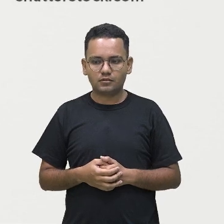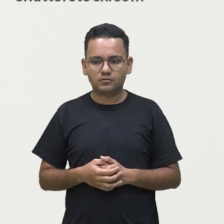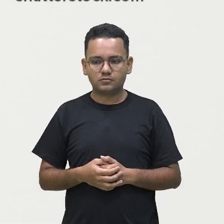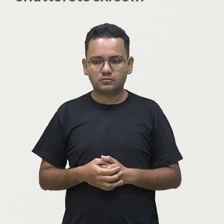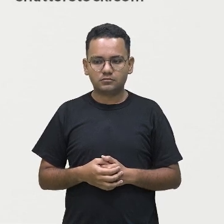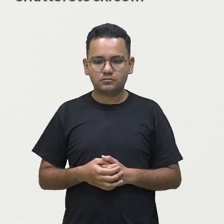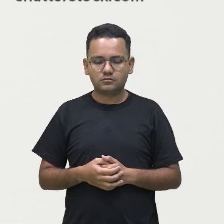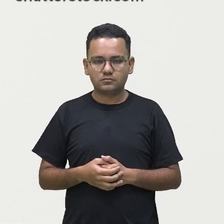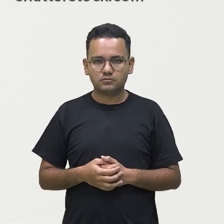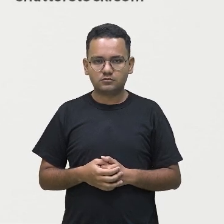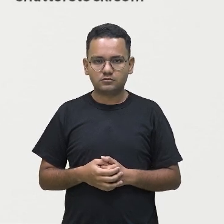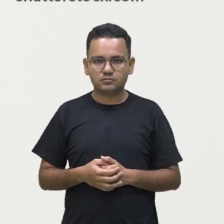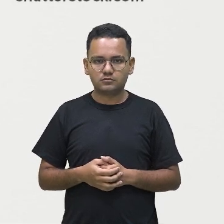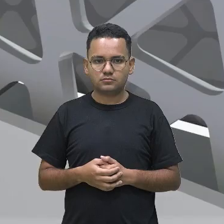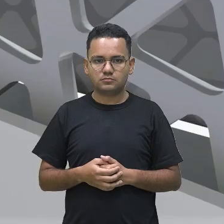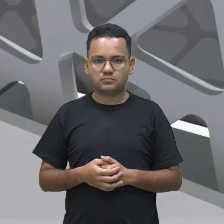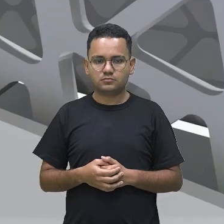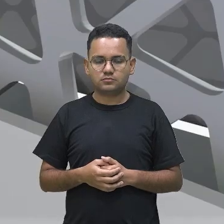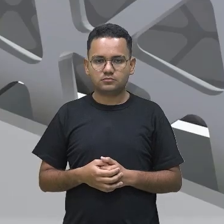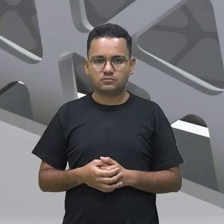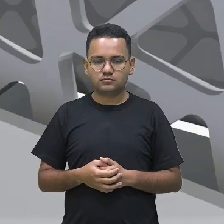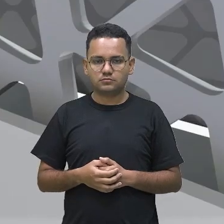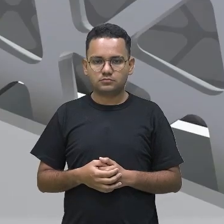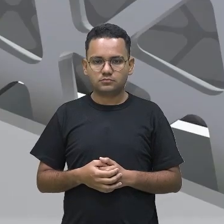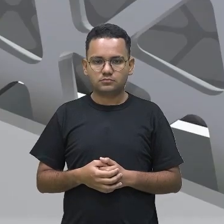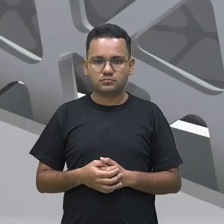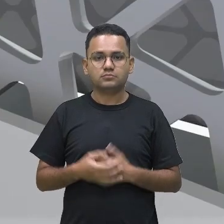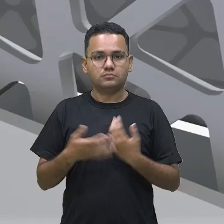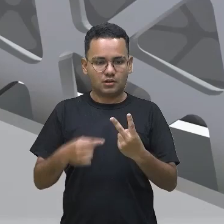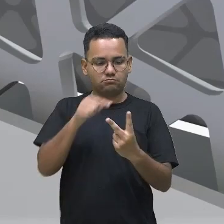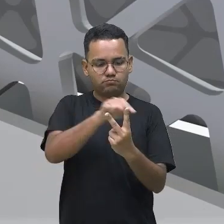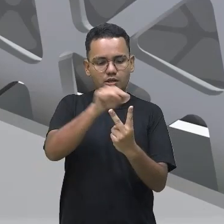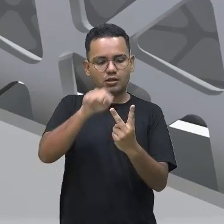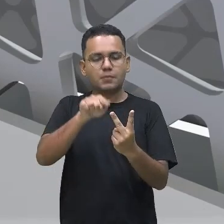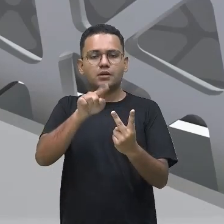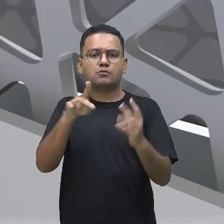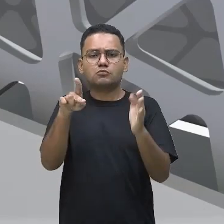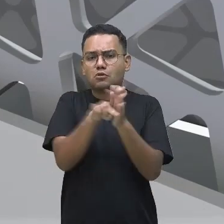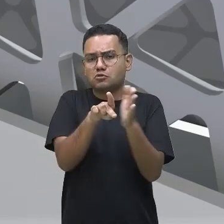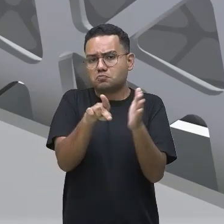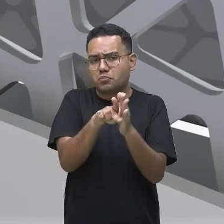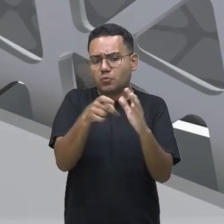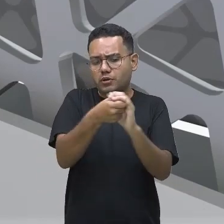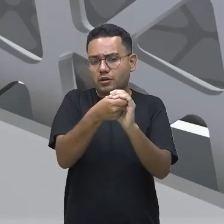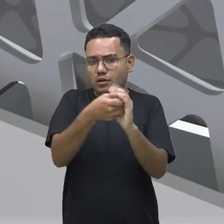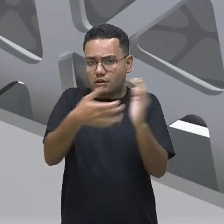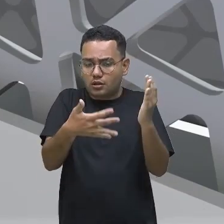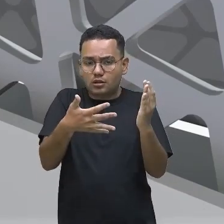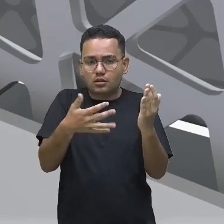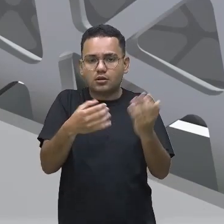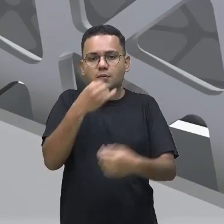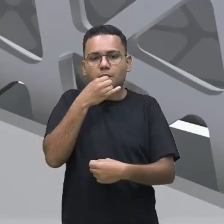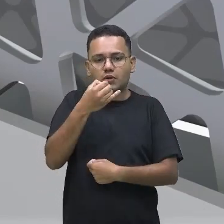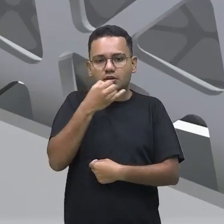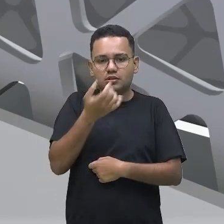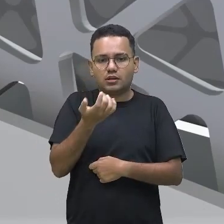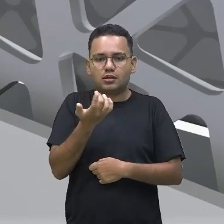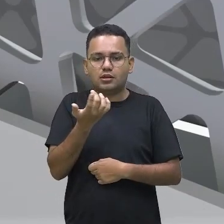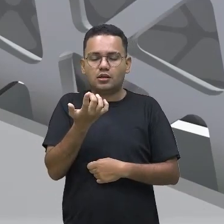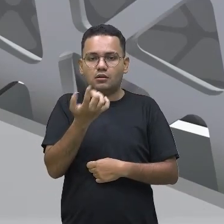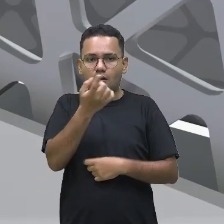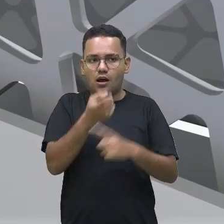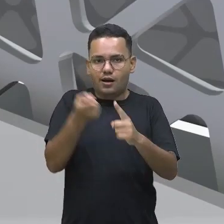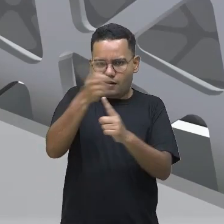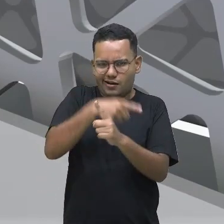que tratam, né? De questões particulares, não são tão universais como o corpo humano,